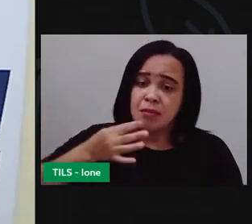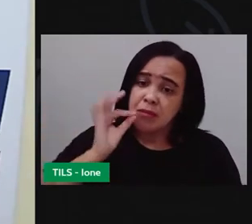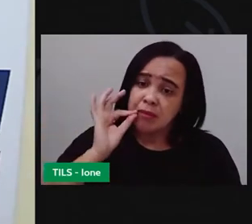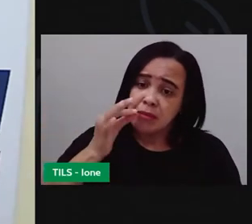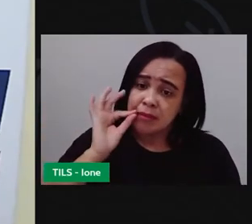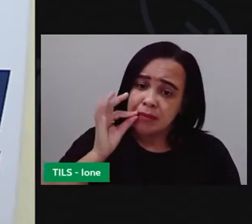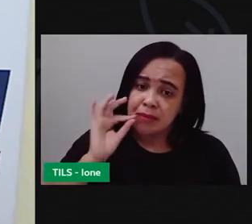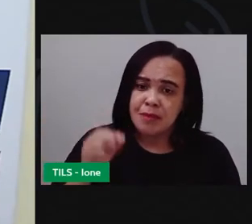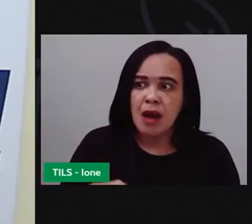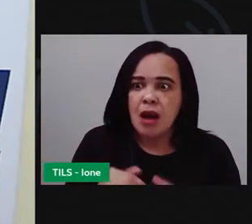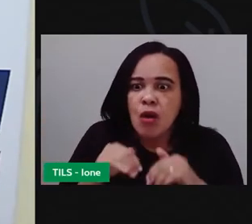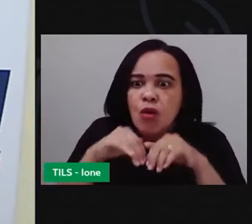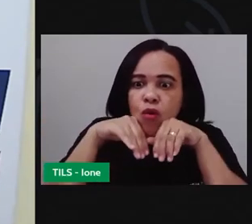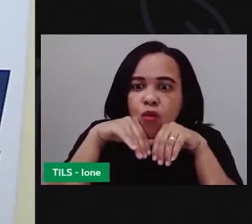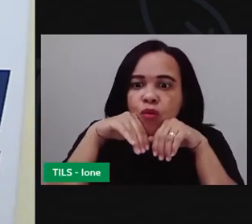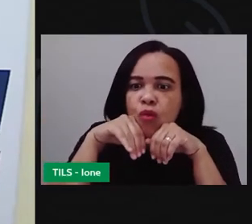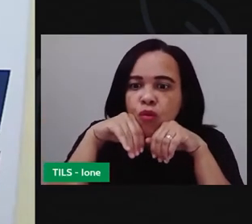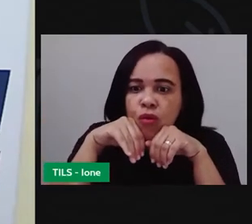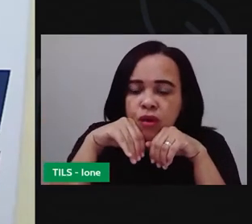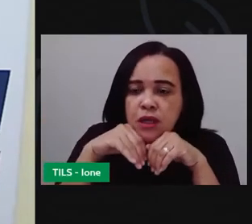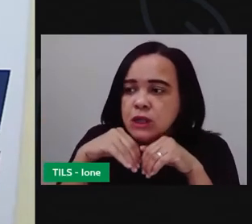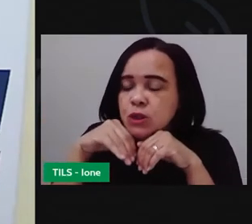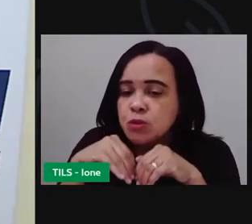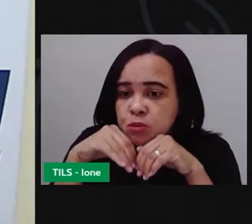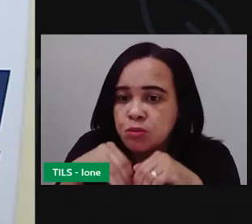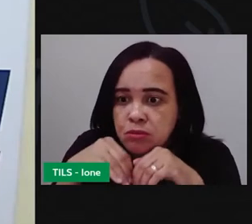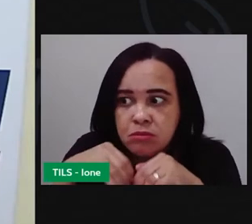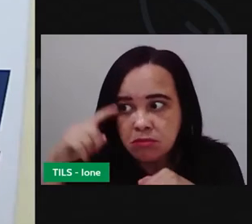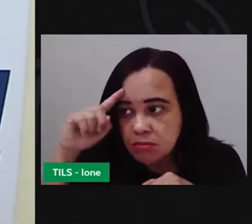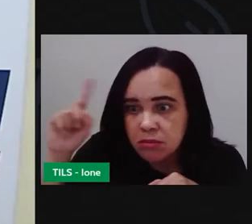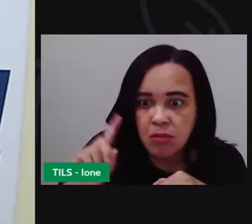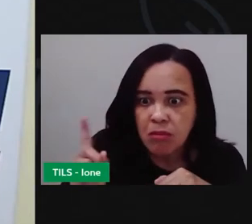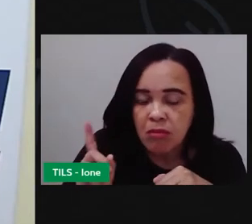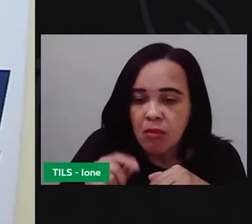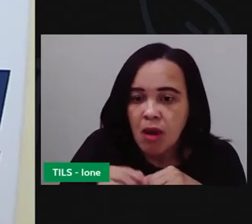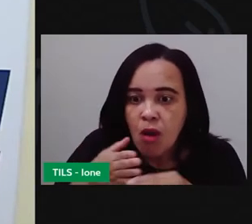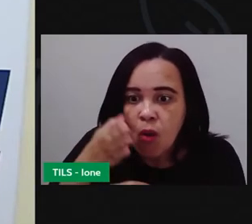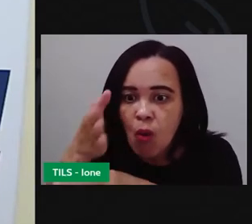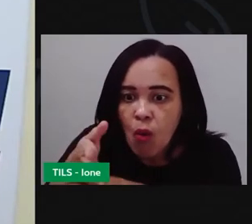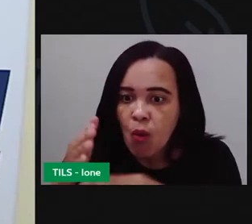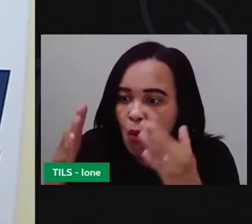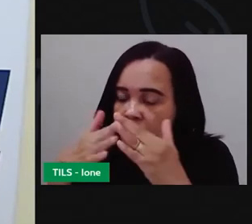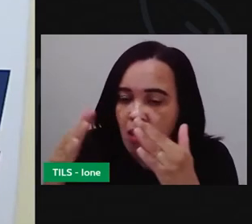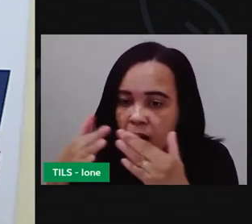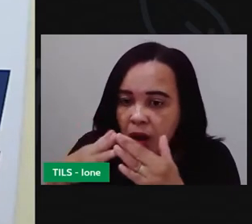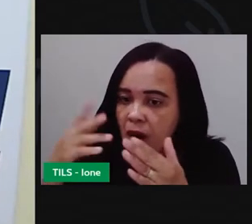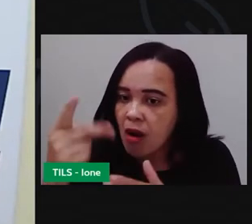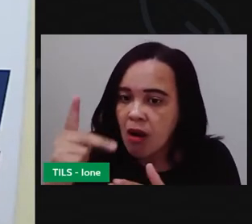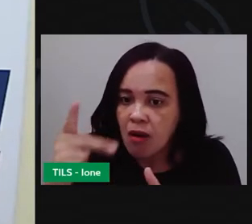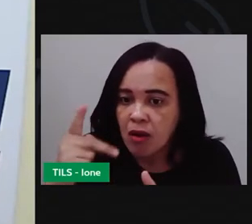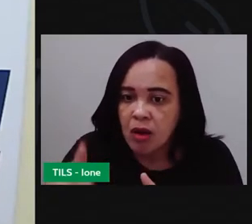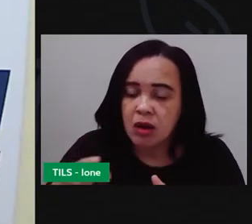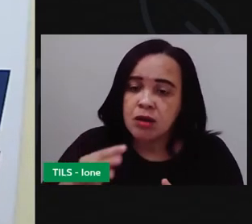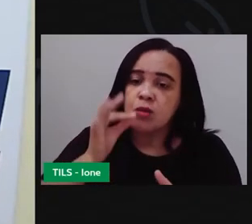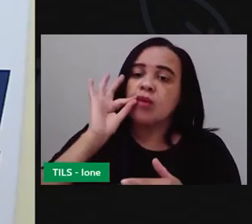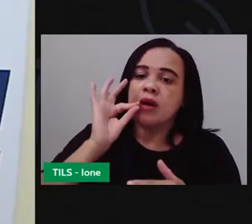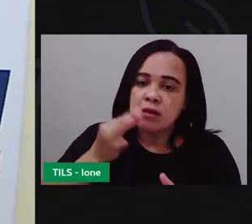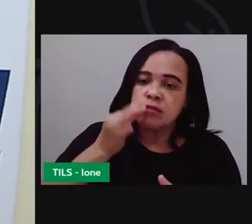O coelho não pensou duas vezes. Foi para casa e, ó,